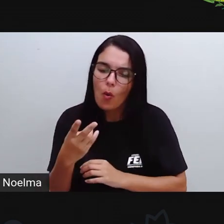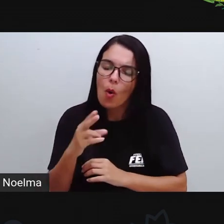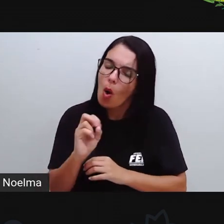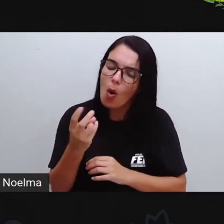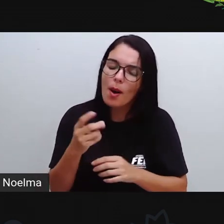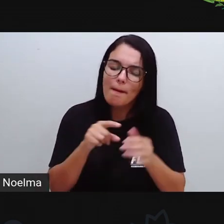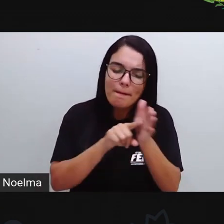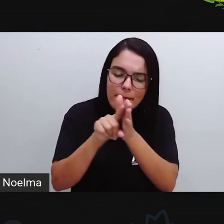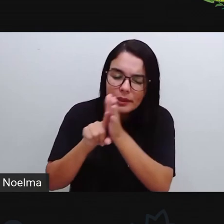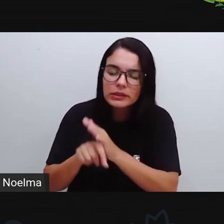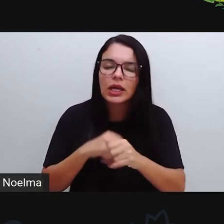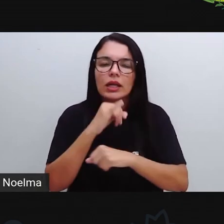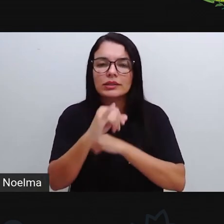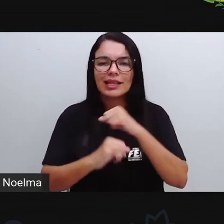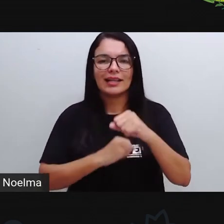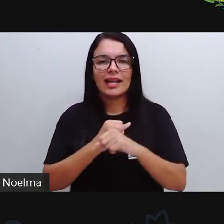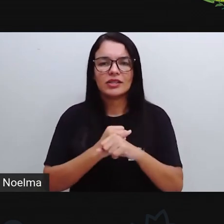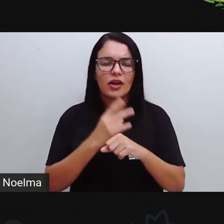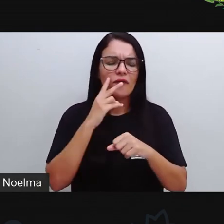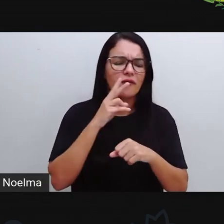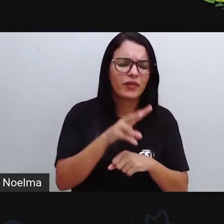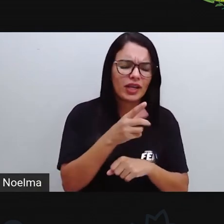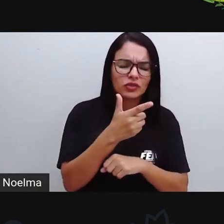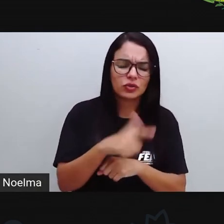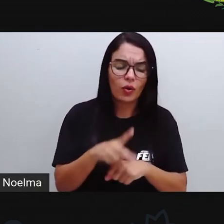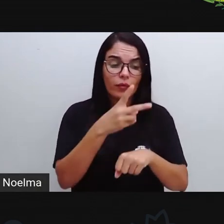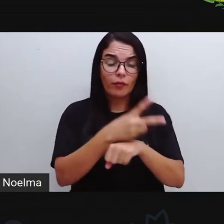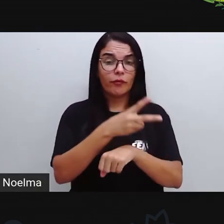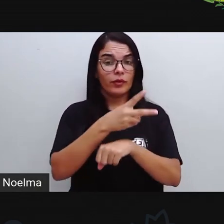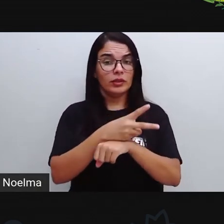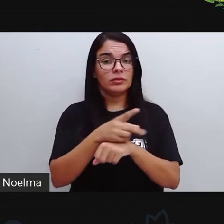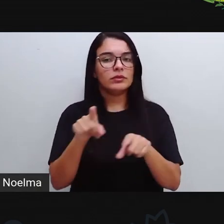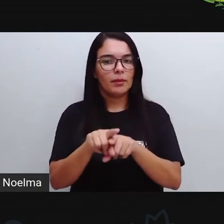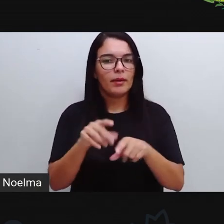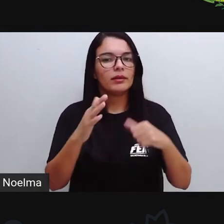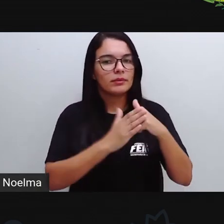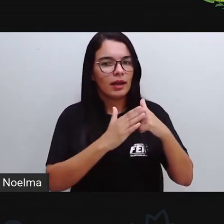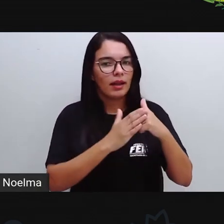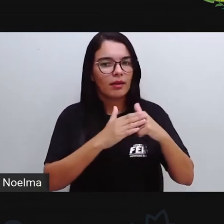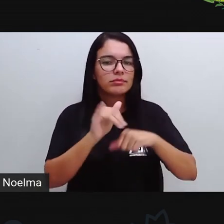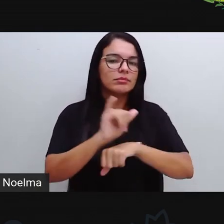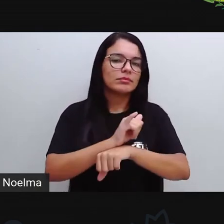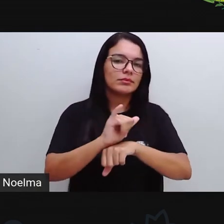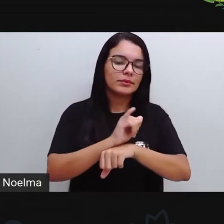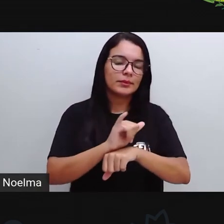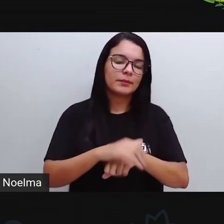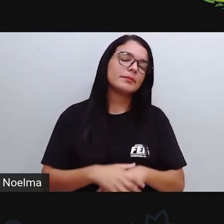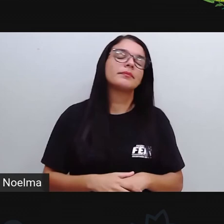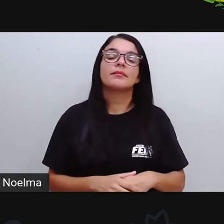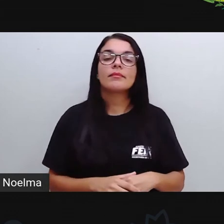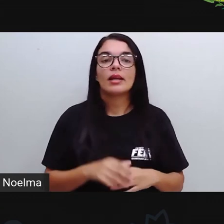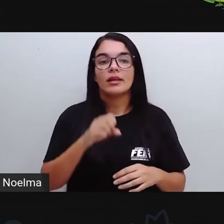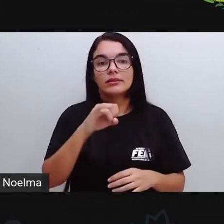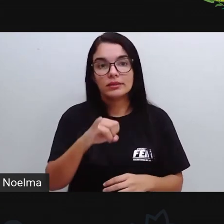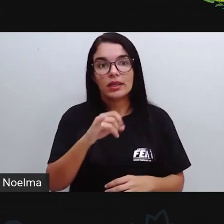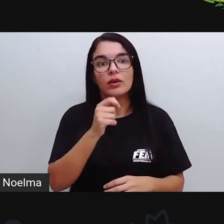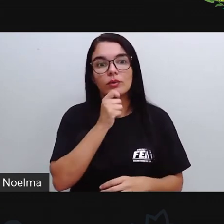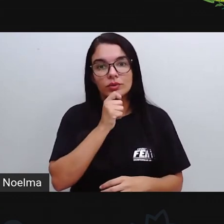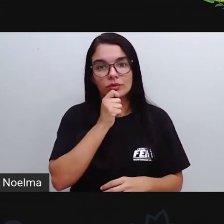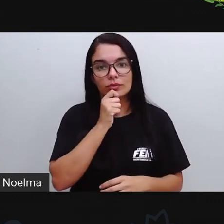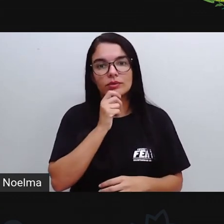Caso tenha acesso Assista novamente Ao vídeo Do nosso canal Se mesmo assim A dúvida